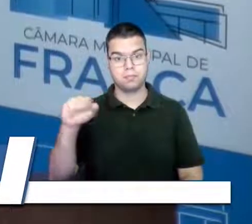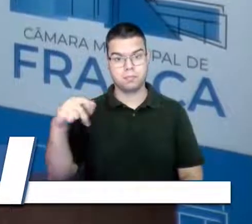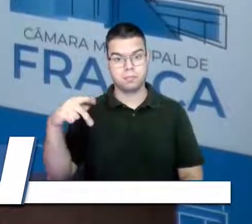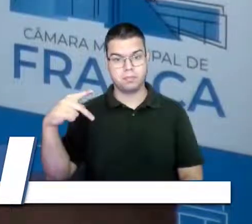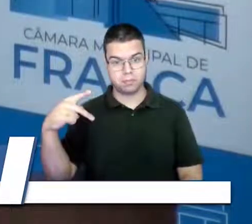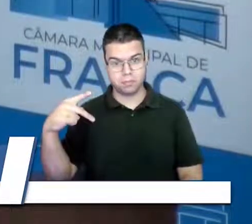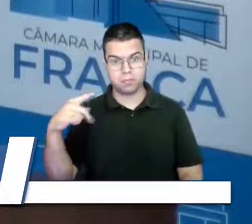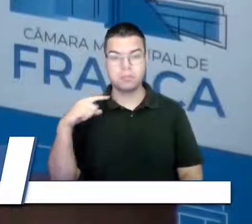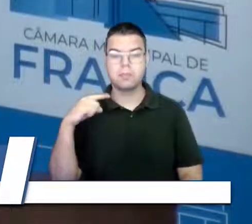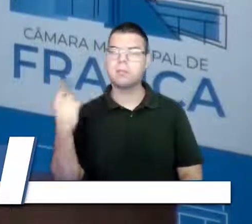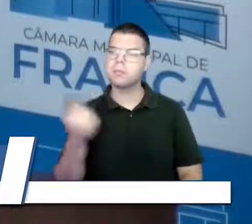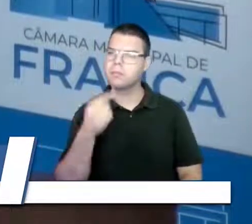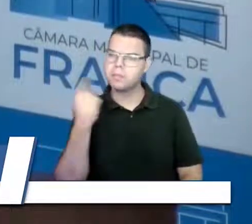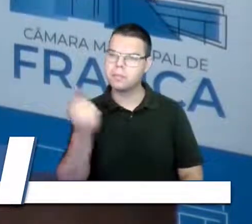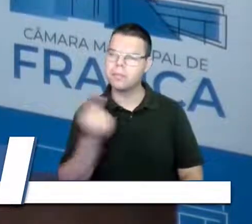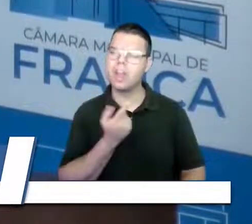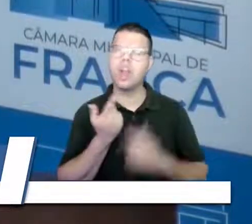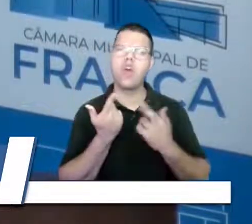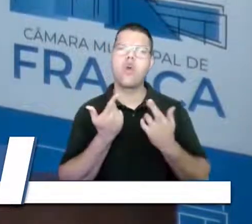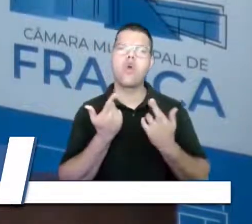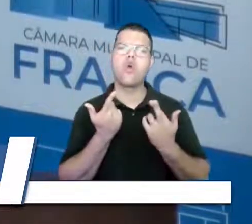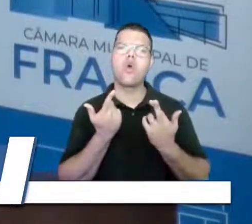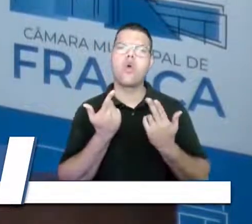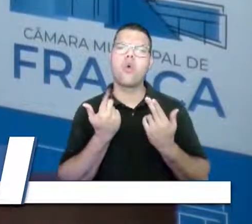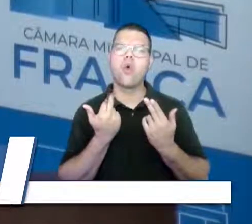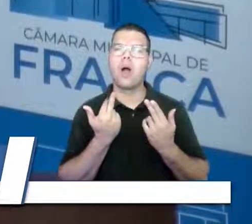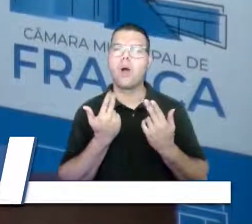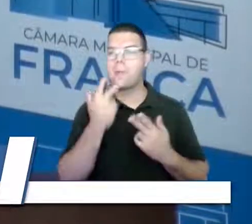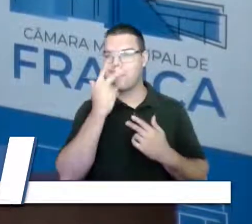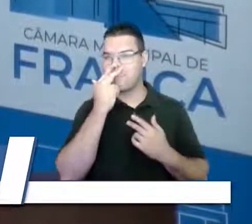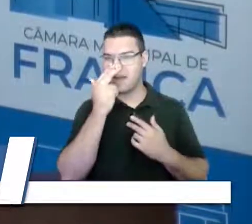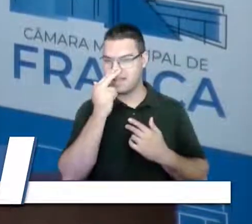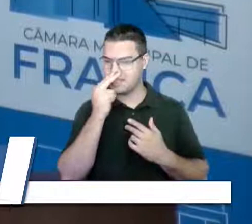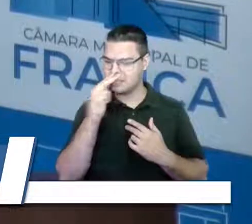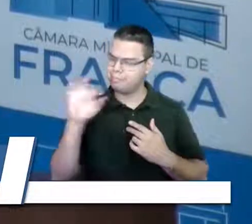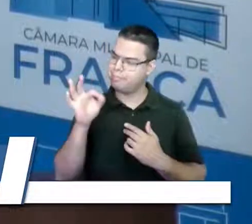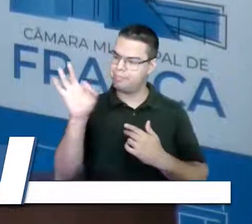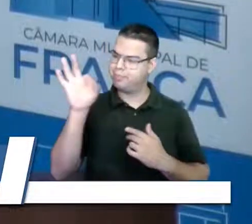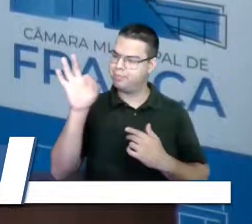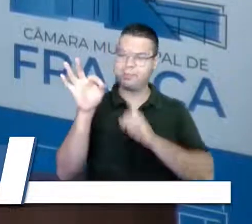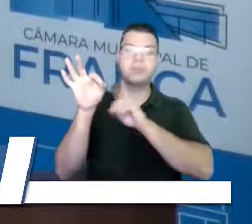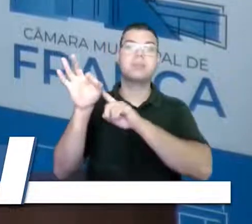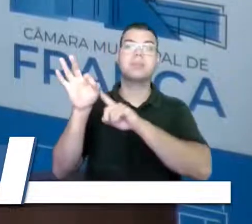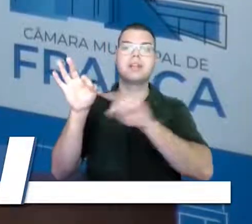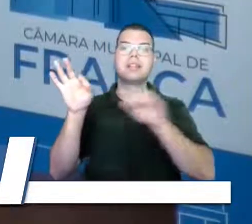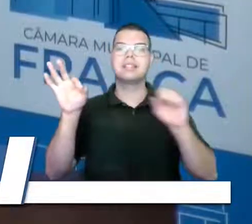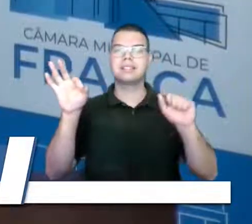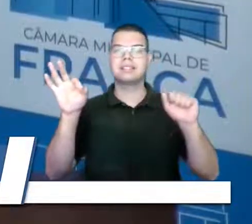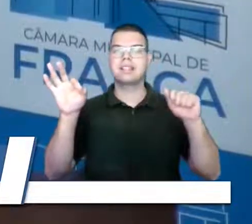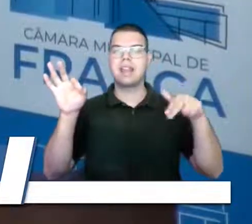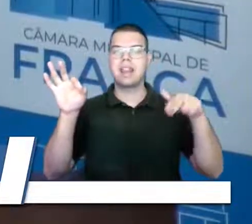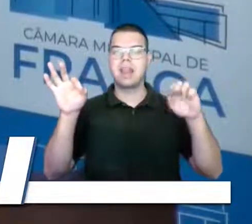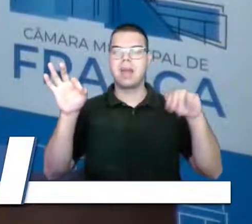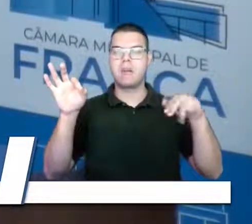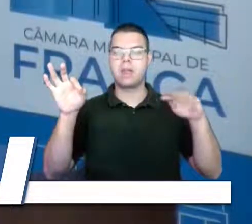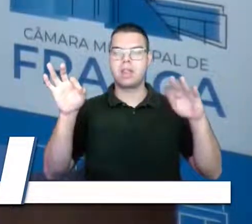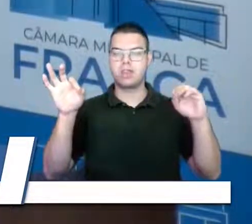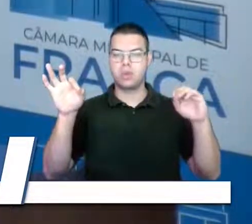é como se nós fôssemos picados pelo bicho do saneamento básico. Nós, enquanto funcionários da Sabesp, nós